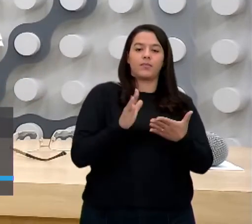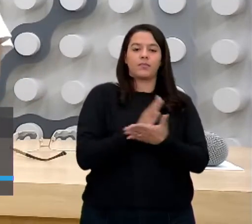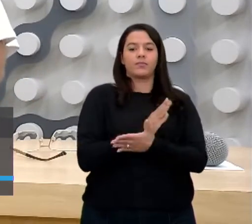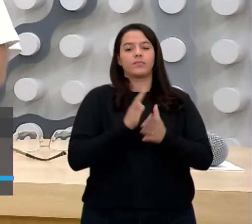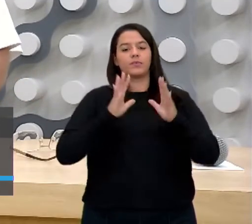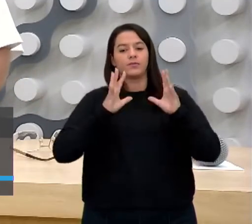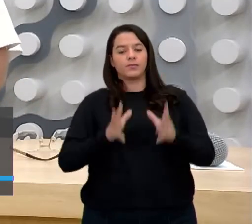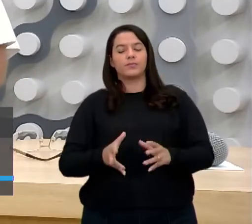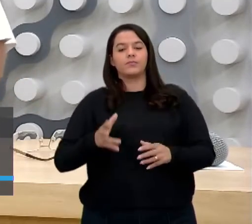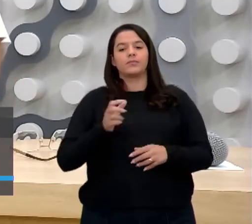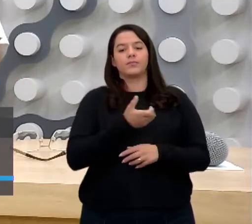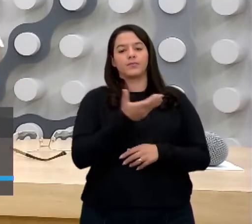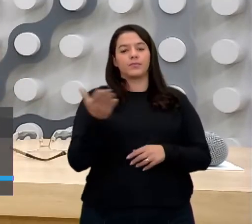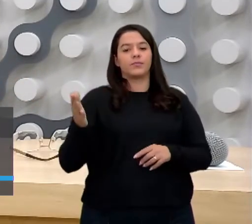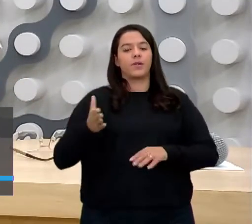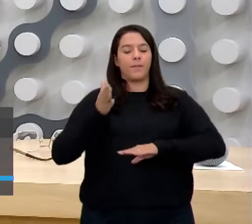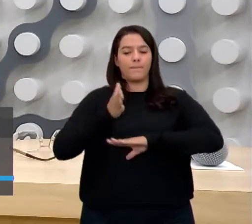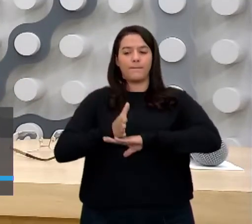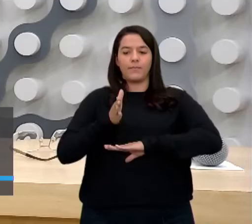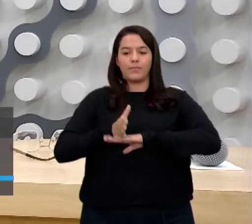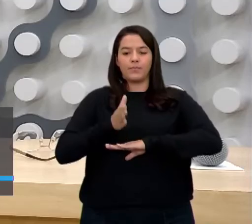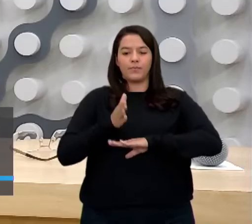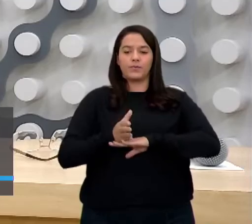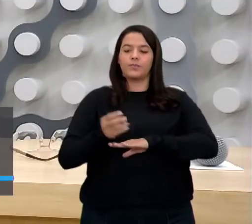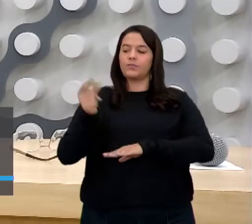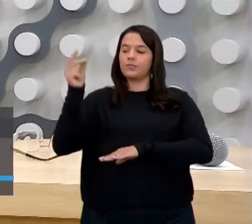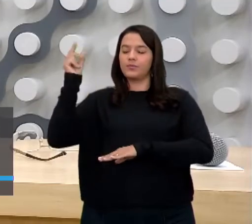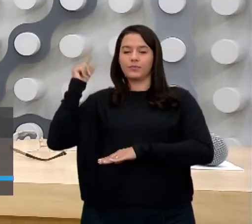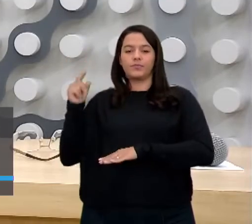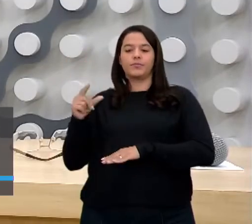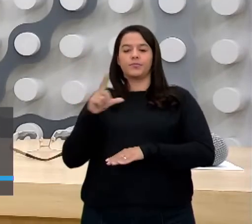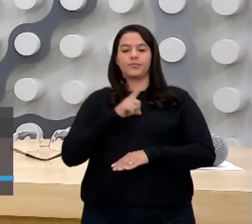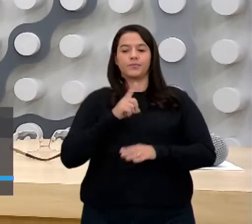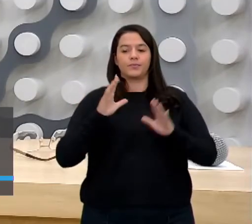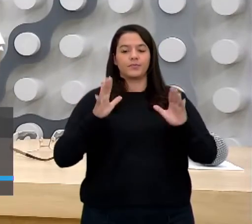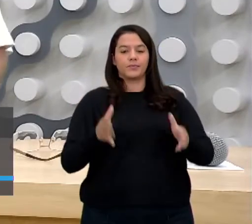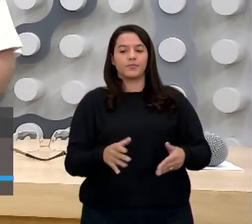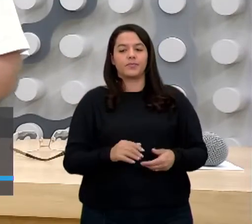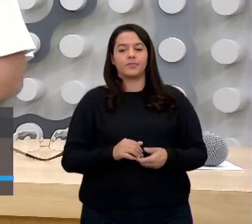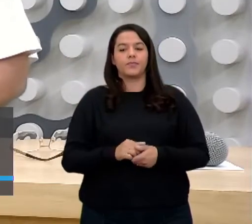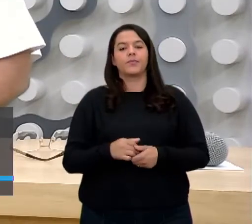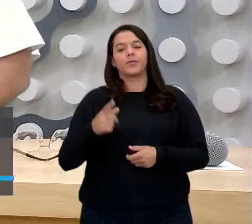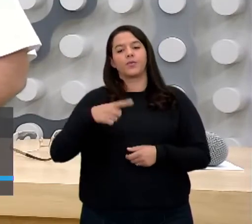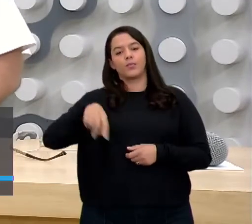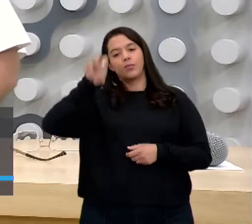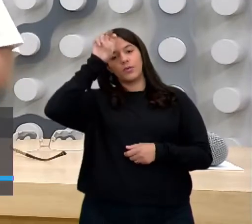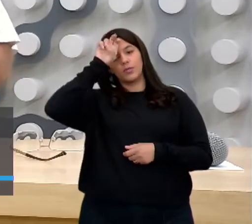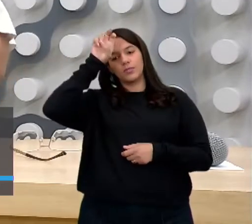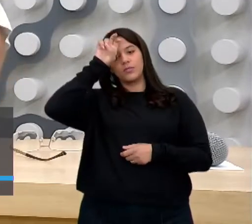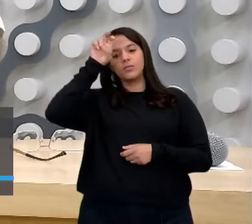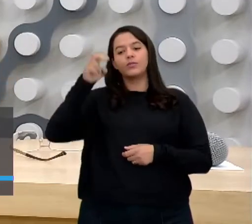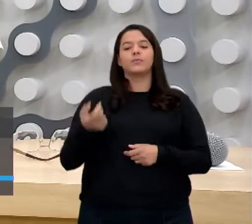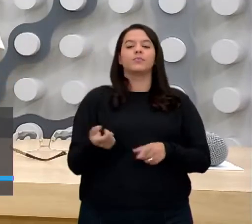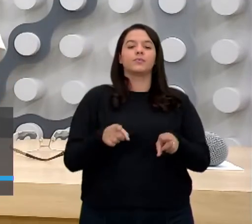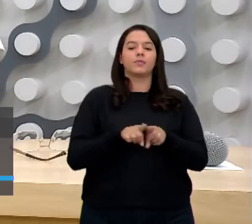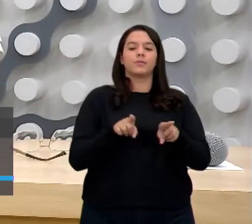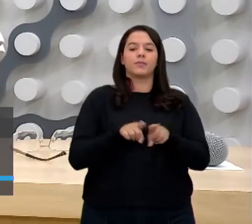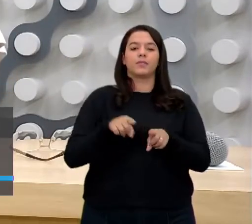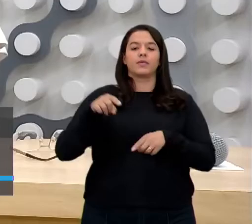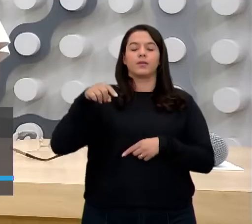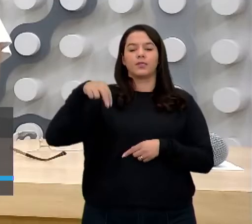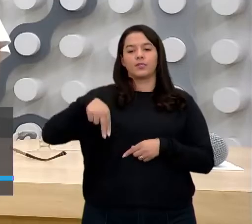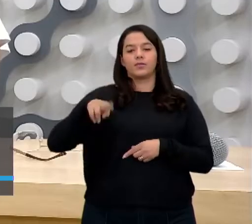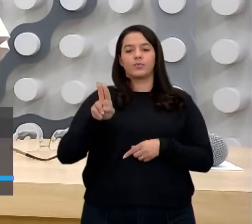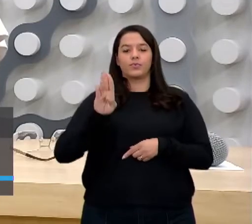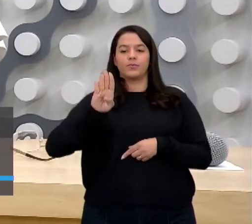modernização, civilizações antigas, como, por exemplo, Egito, a Núbia, na qual a gente estuda em